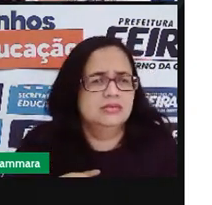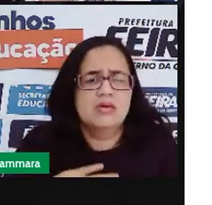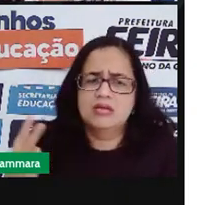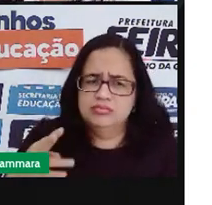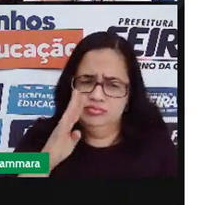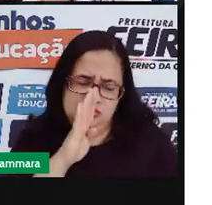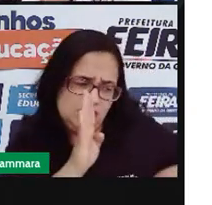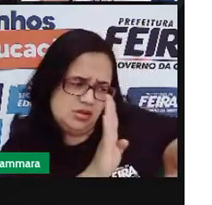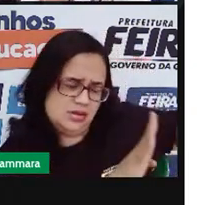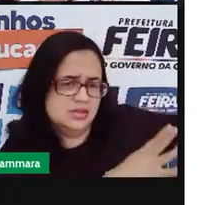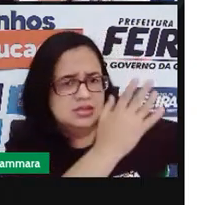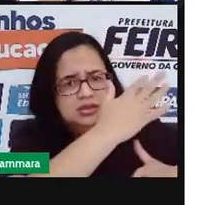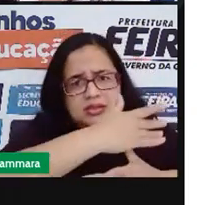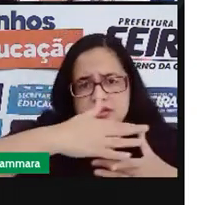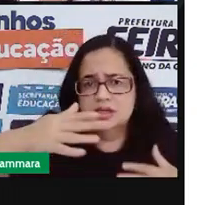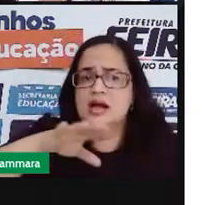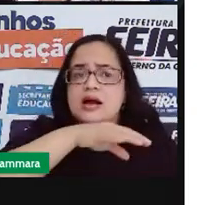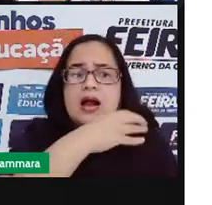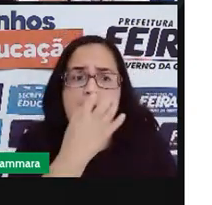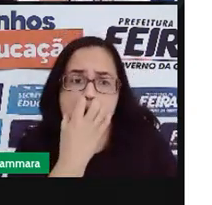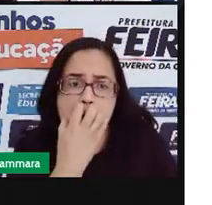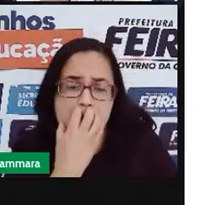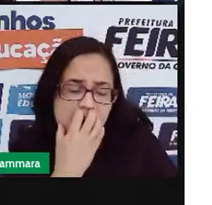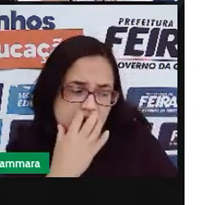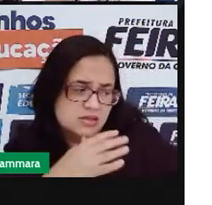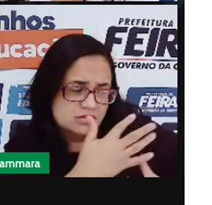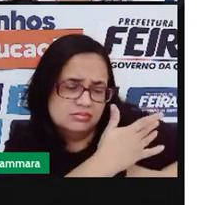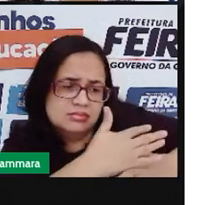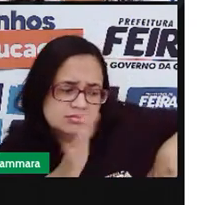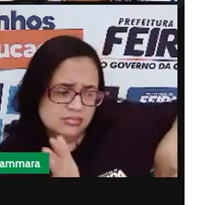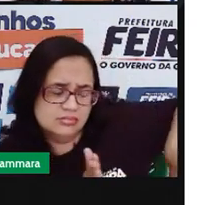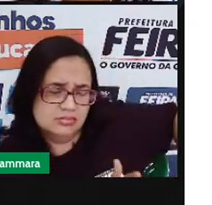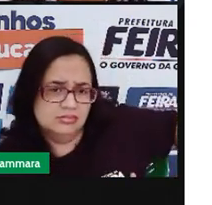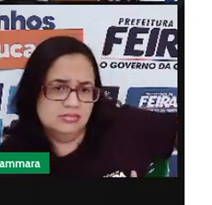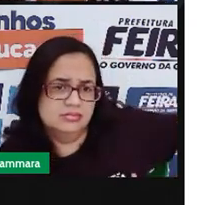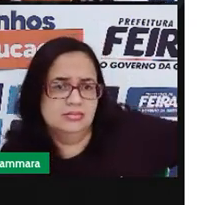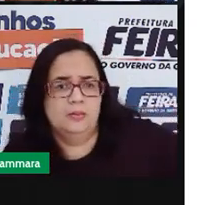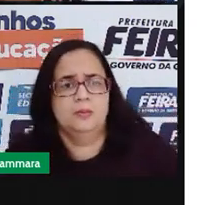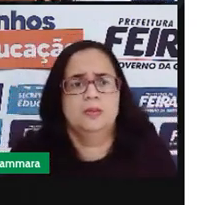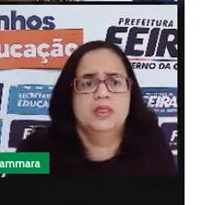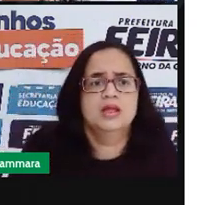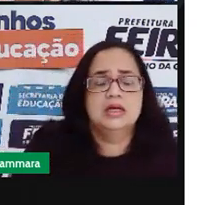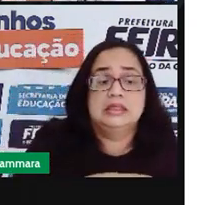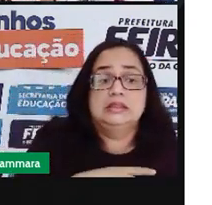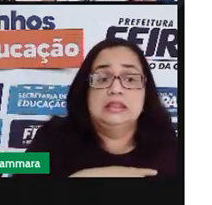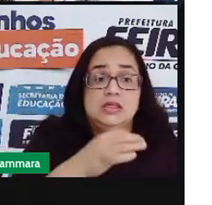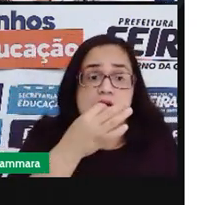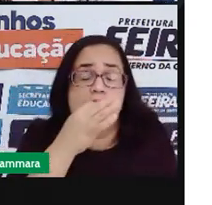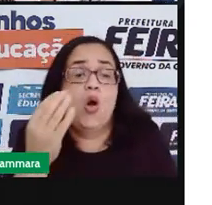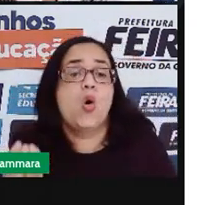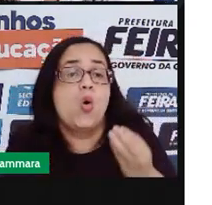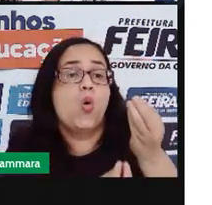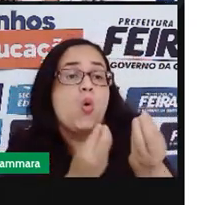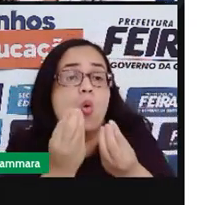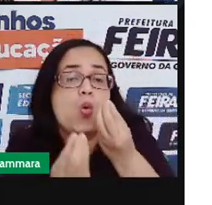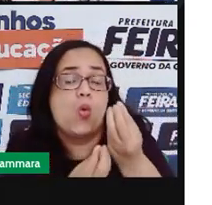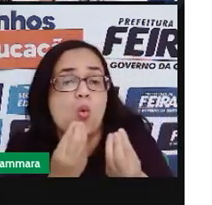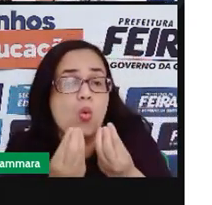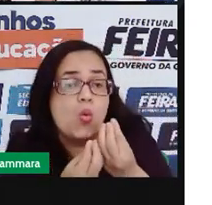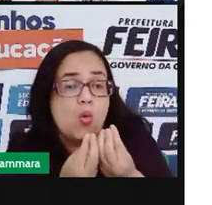Não abandonar animais domésticos na rua, na cidade. Eu vou trazer para vocês, como vocês vão